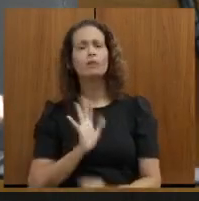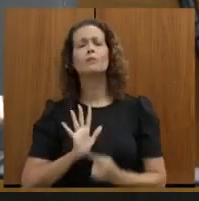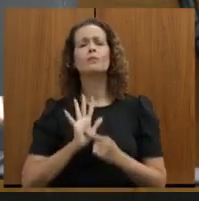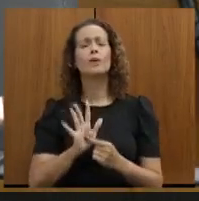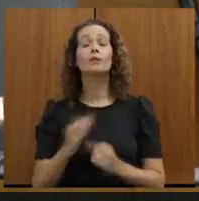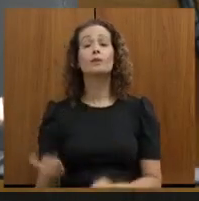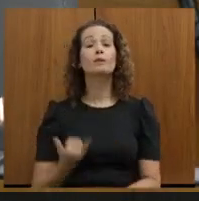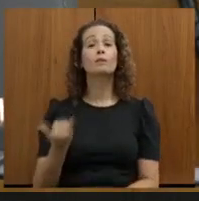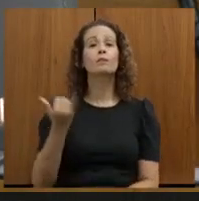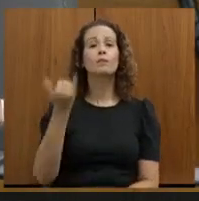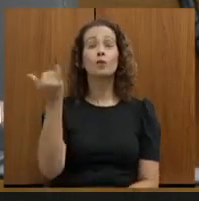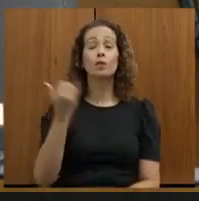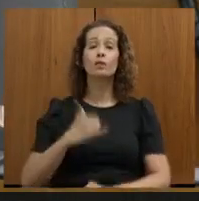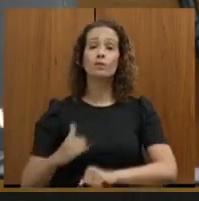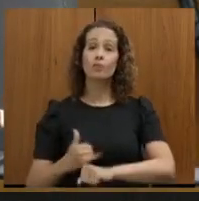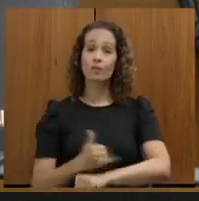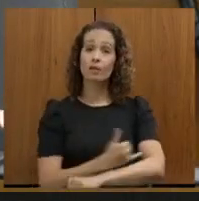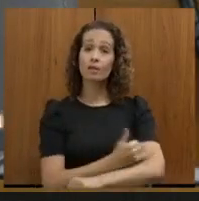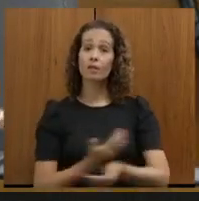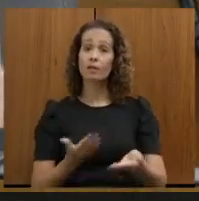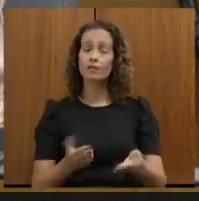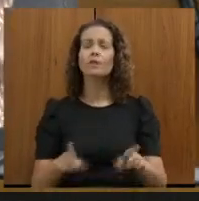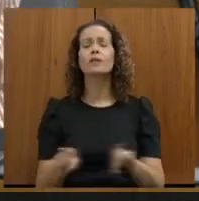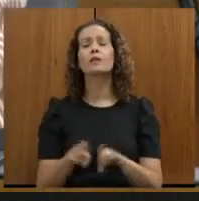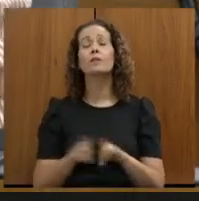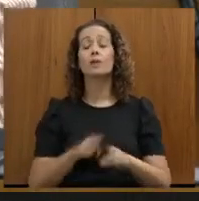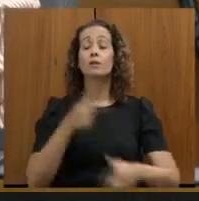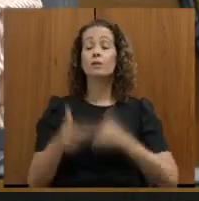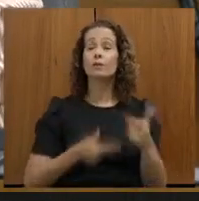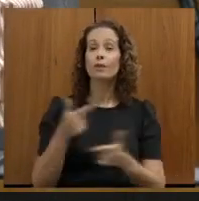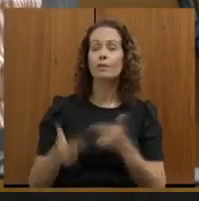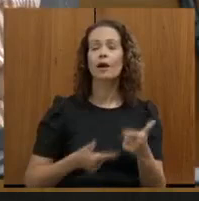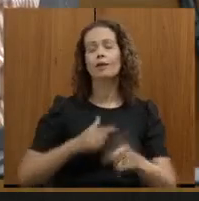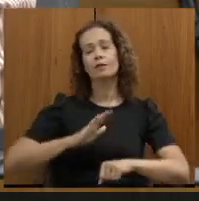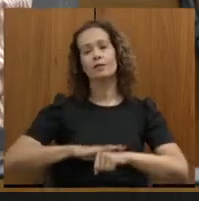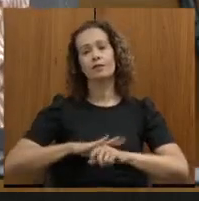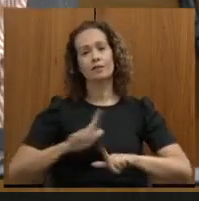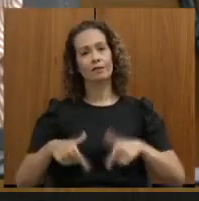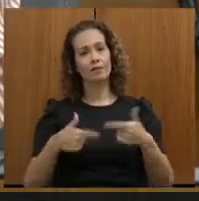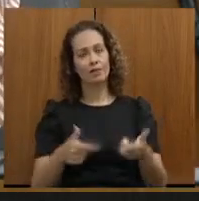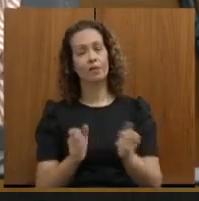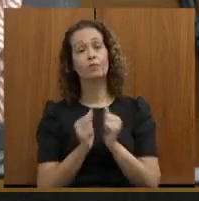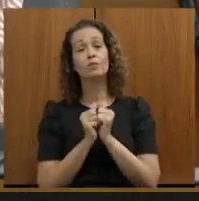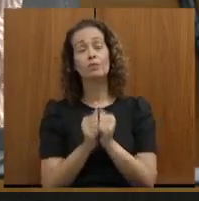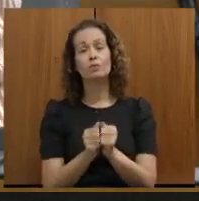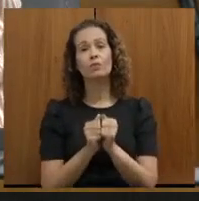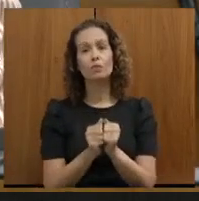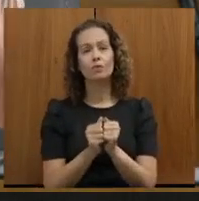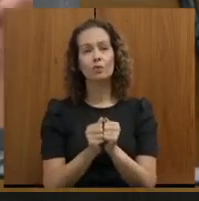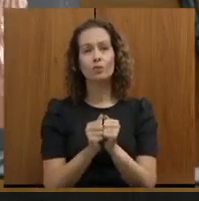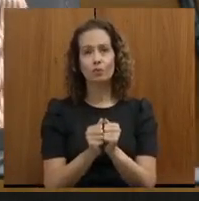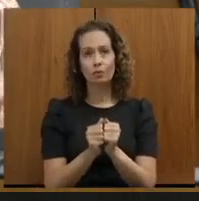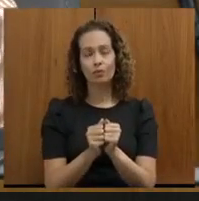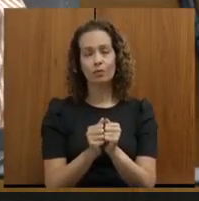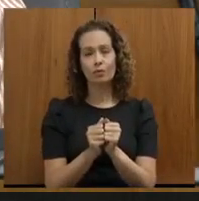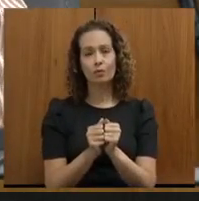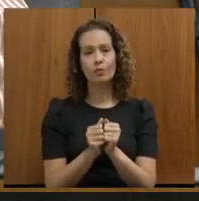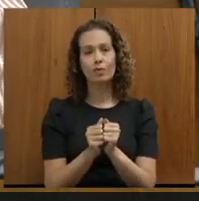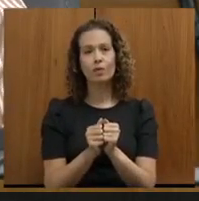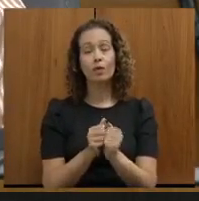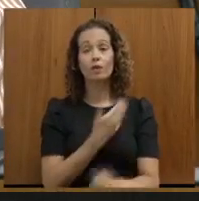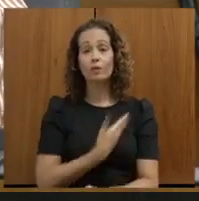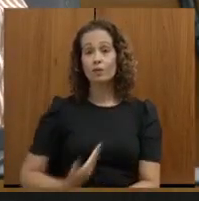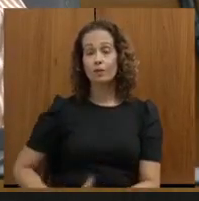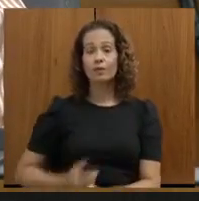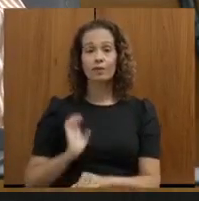importância da CEINFRA e o trabalho que ela vem fazendo junto ao governo